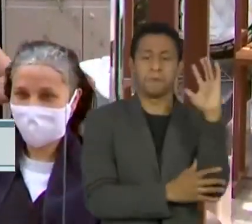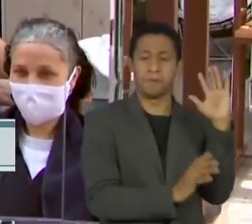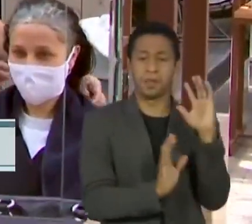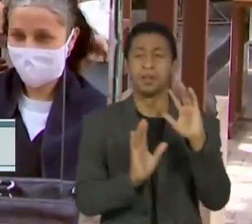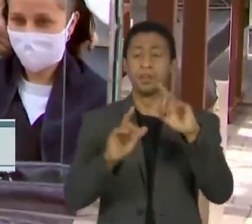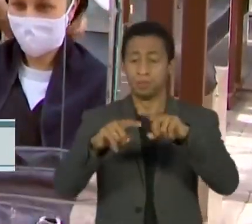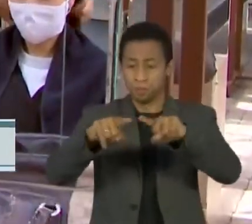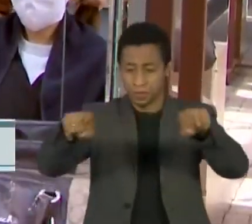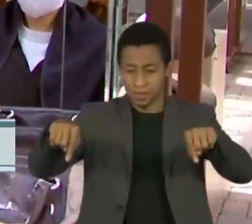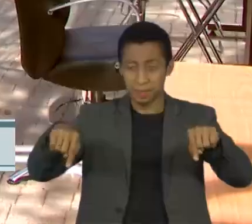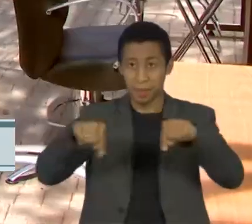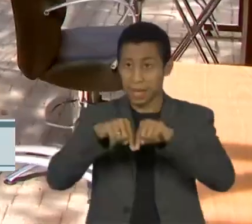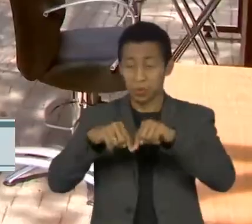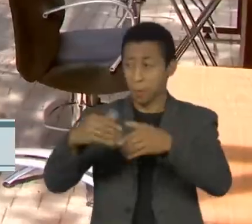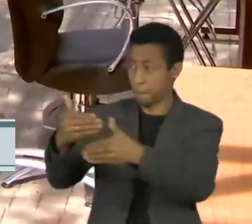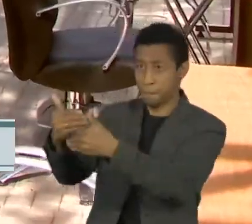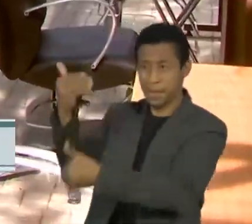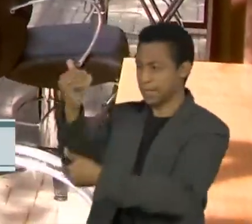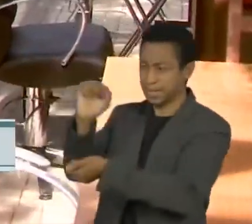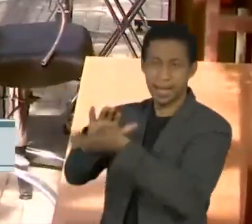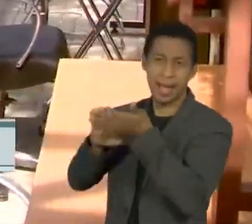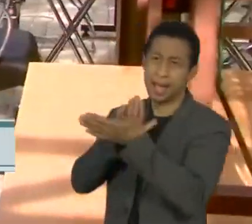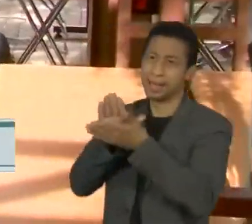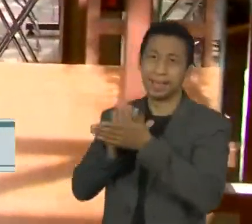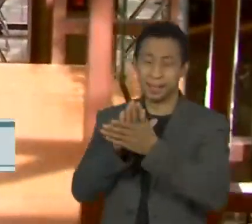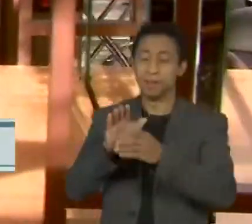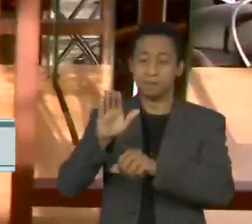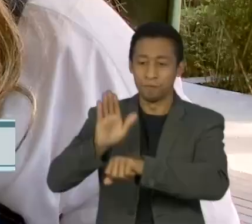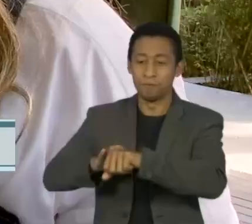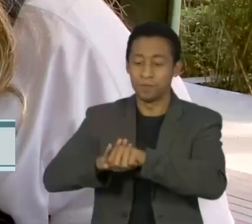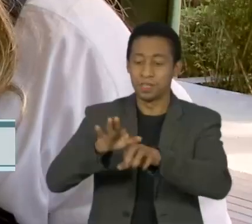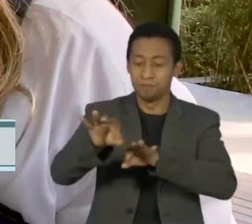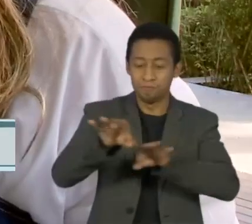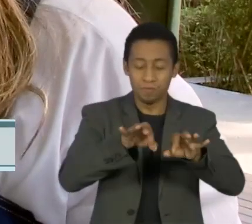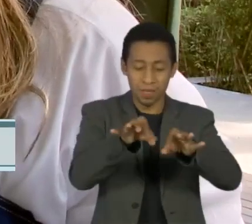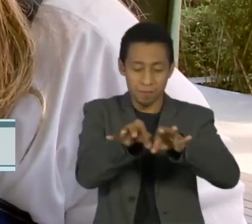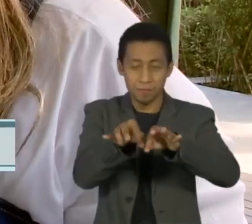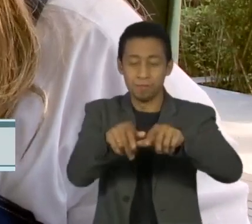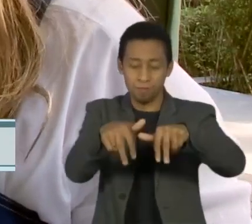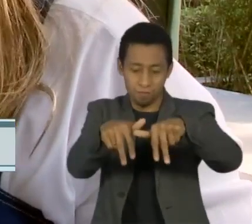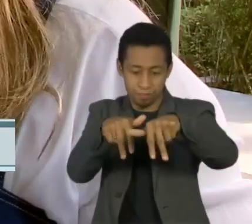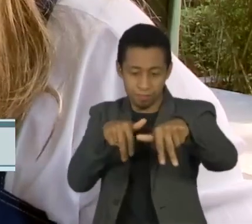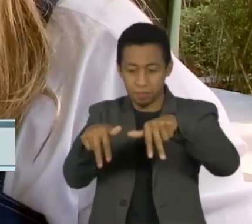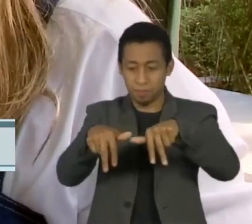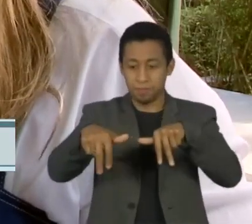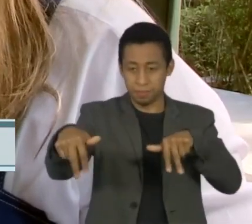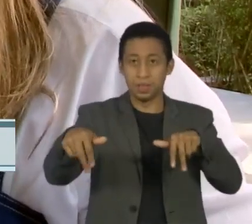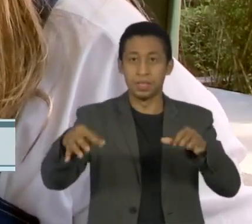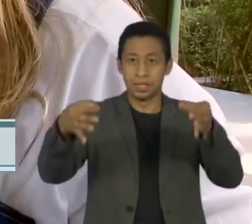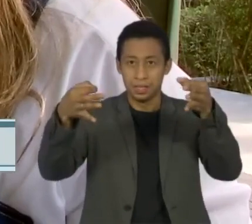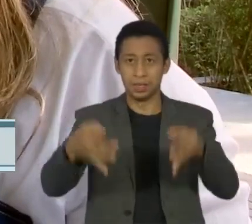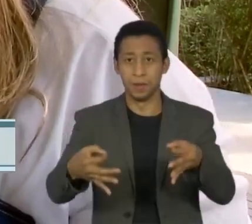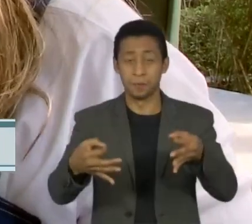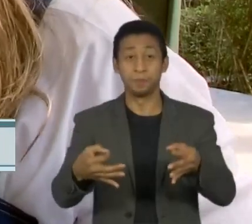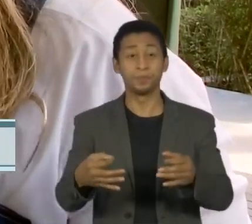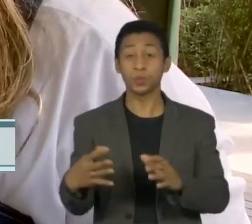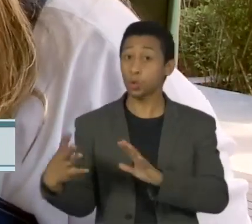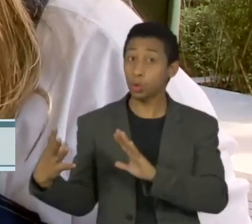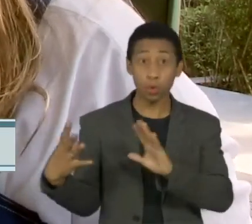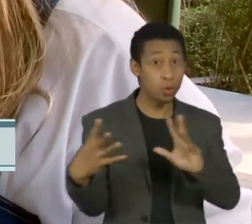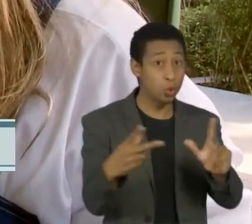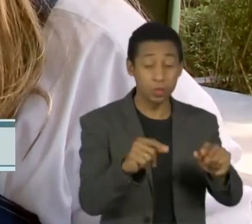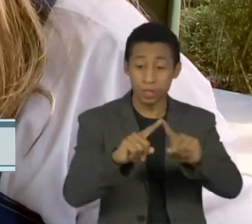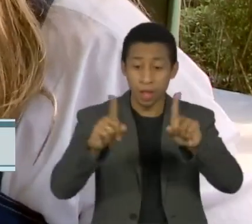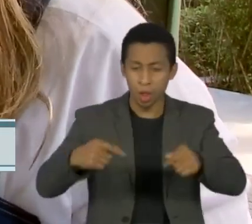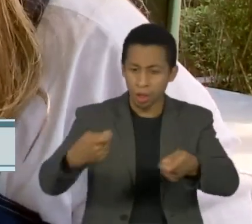espaço sem paredes e com distância entre as bancadas. Eu acredito que todo modelo de negócio hoje, se fizessem